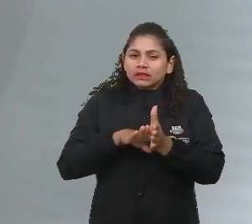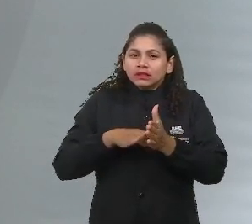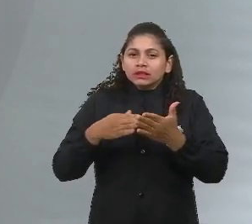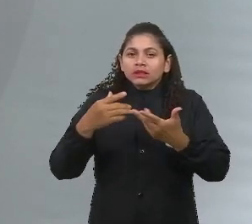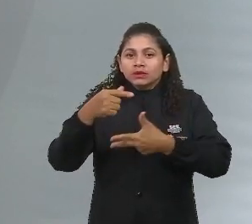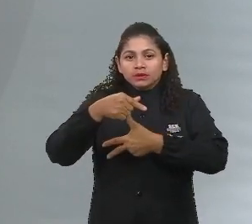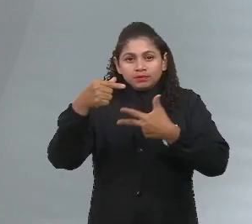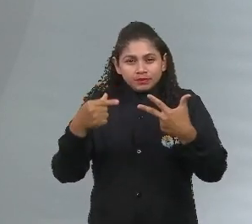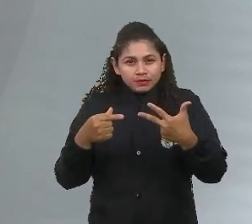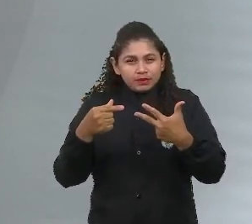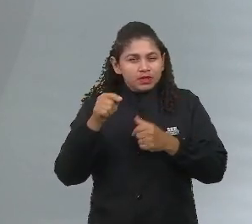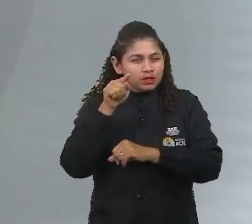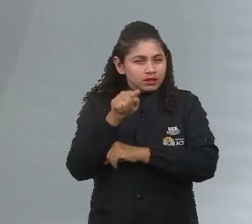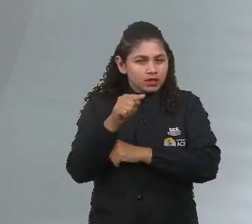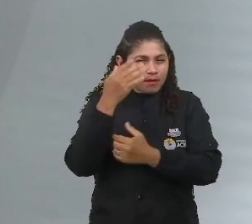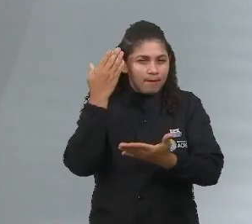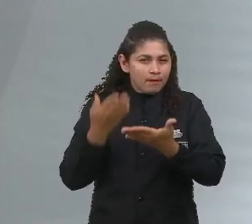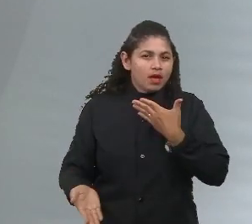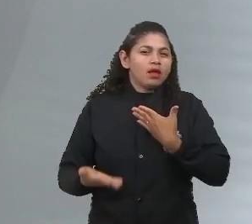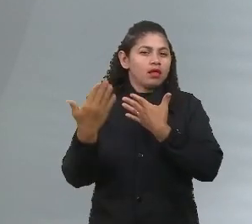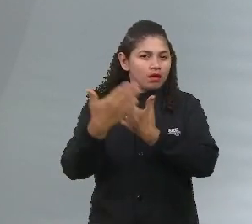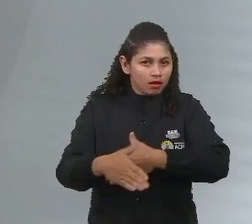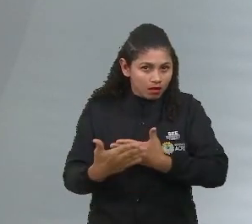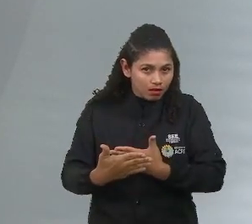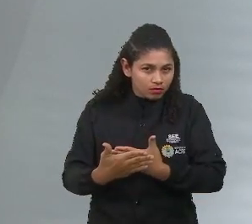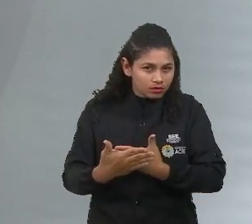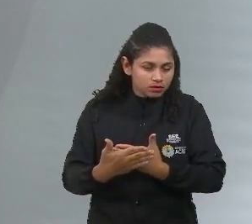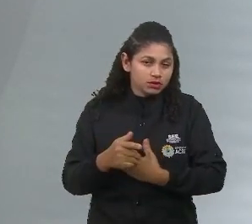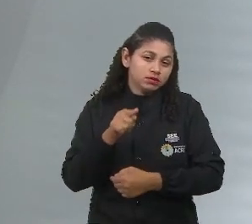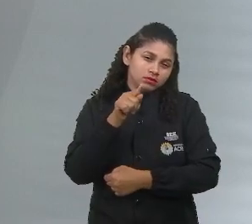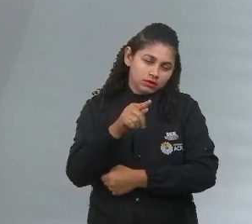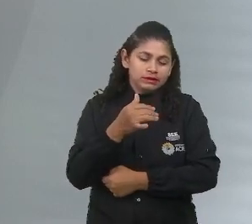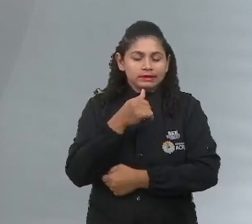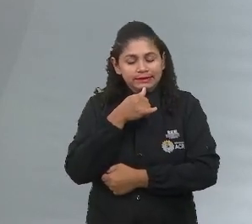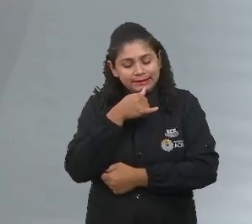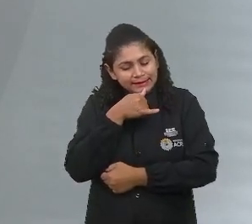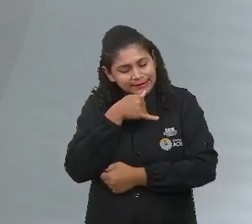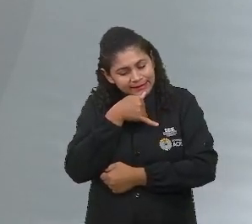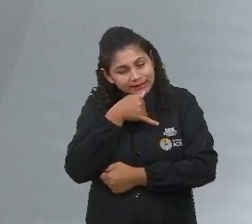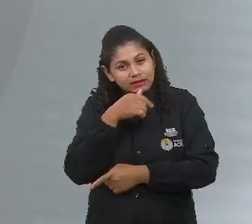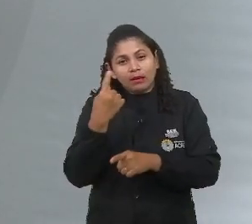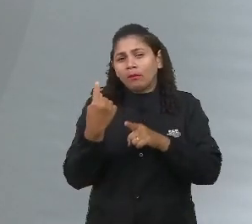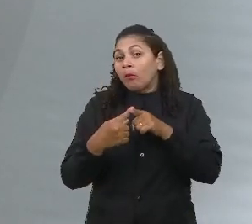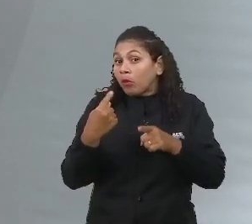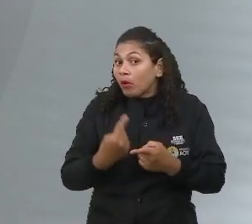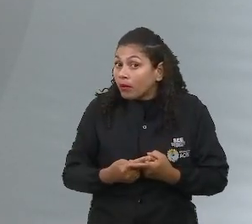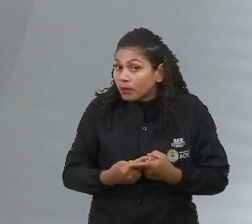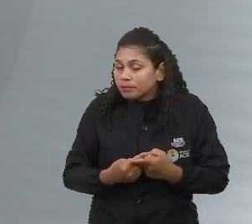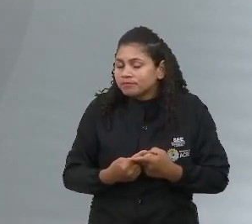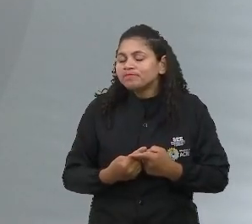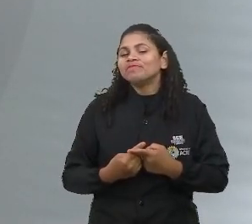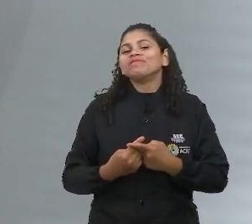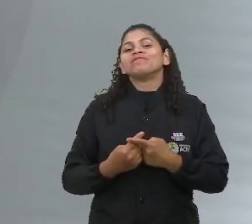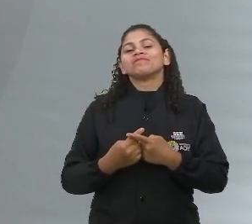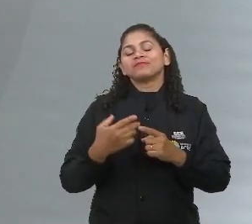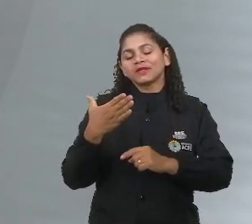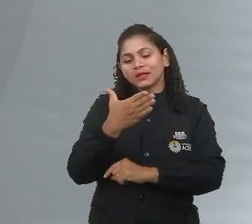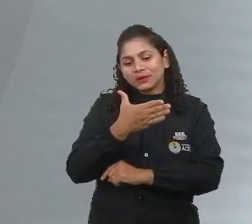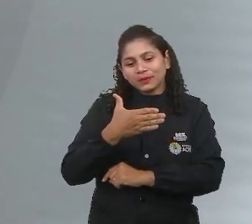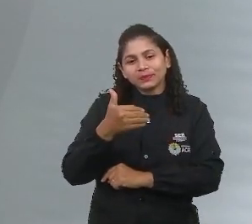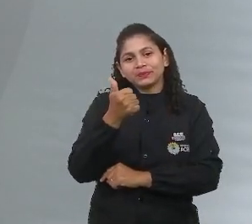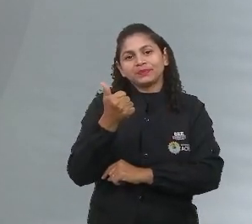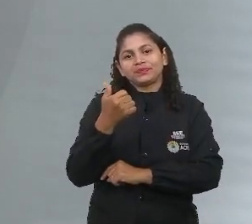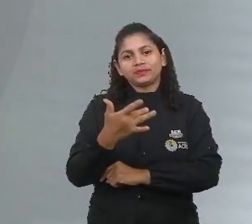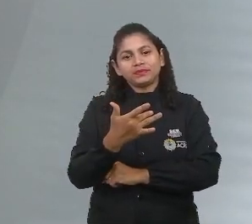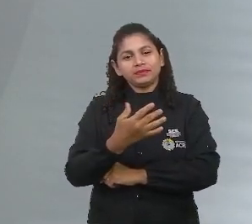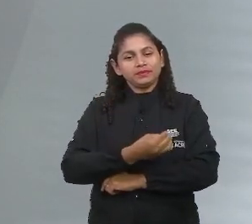No outro dia tu está como? Arrasado. Está buracochozinho? Por quê? Porque a sua qualidade de vida foi atingida. Porque dentro